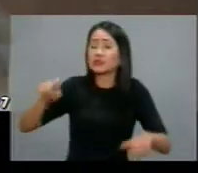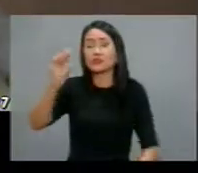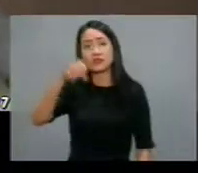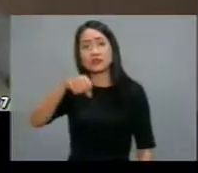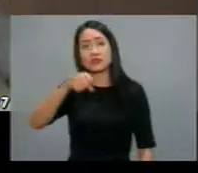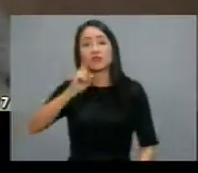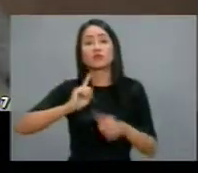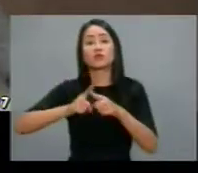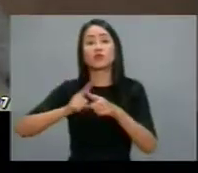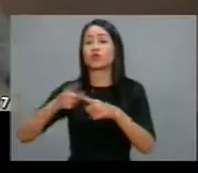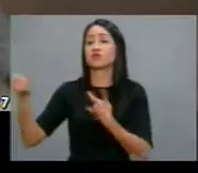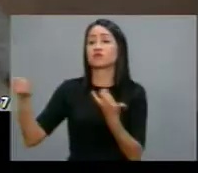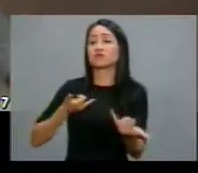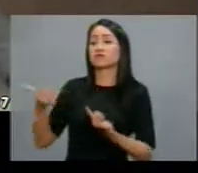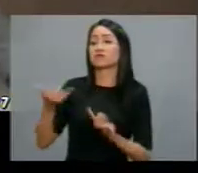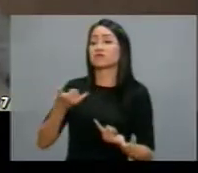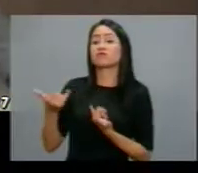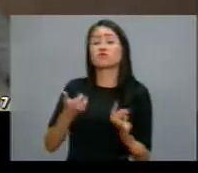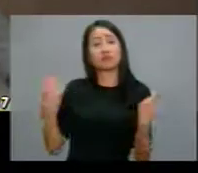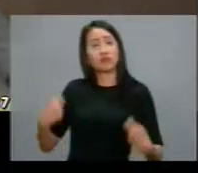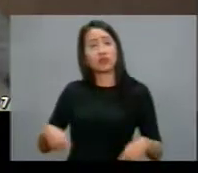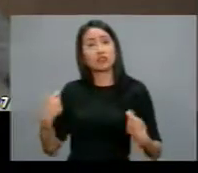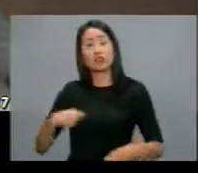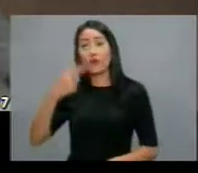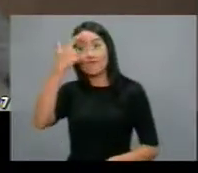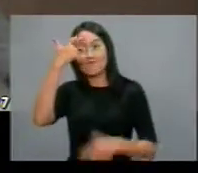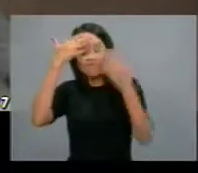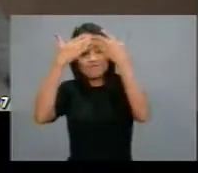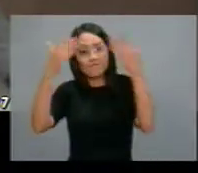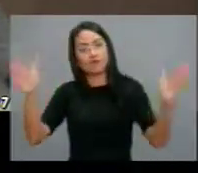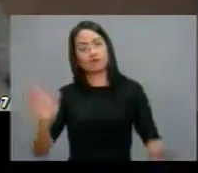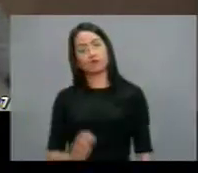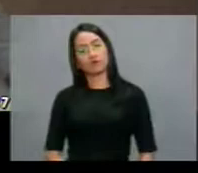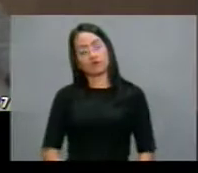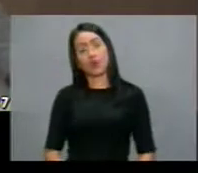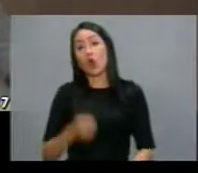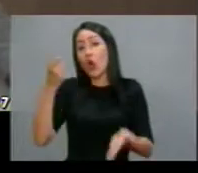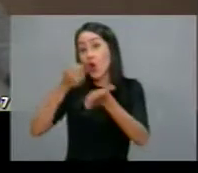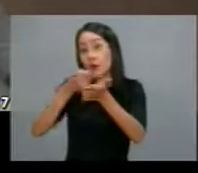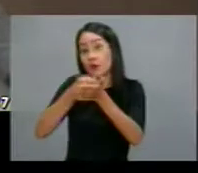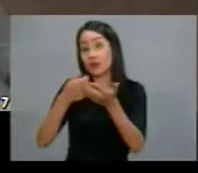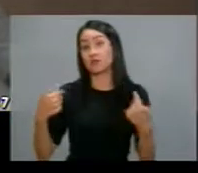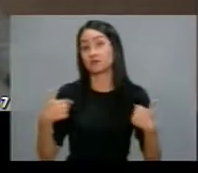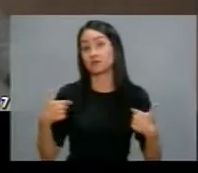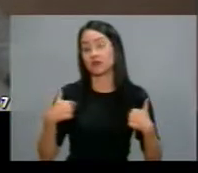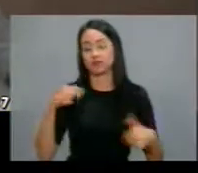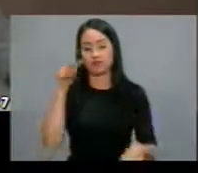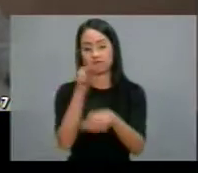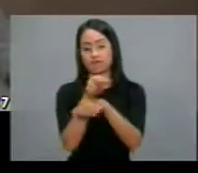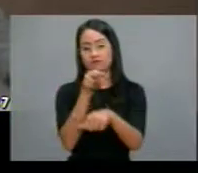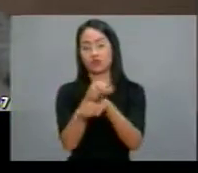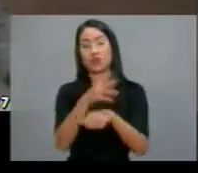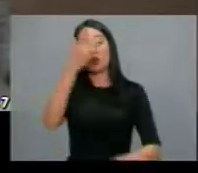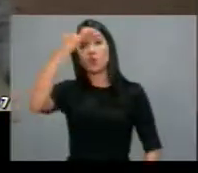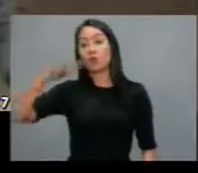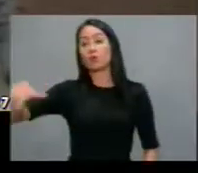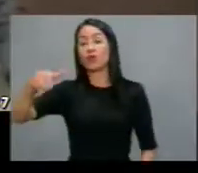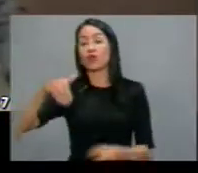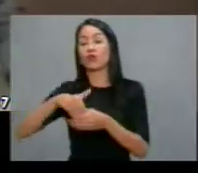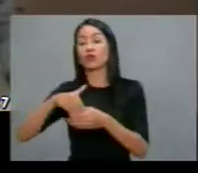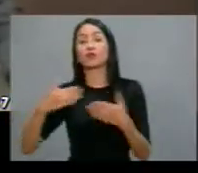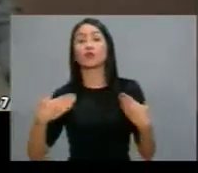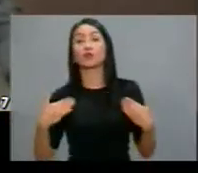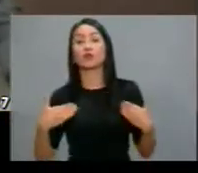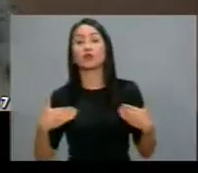É prerrogativa e é obrigação minha, como parlamentar, o povo me colocou aqui pedir